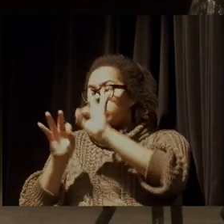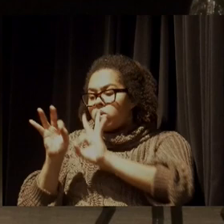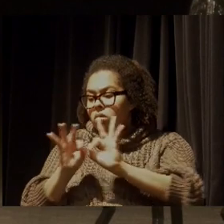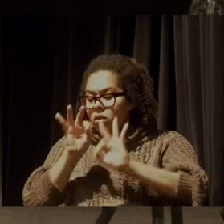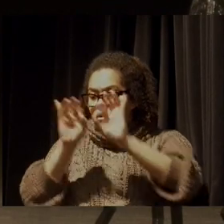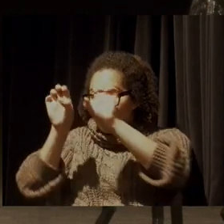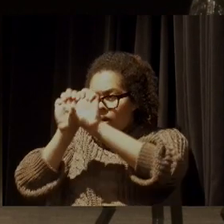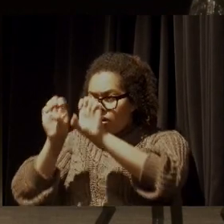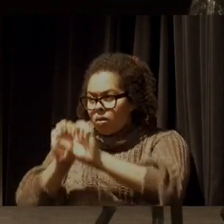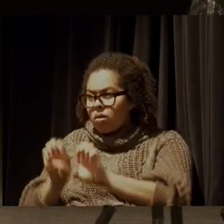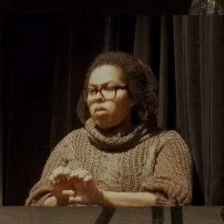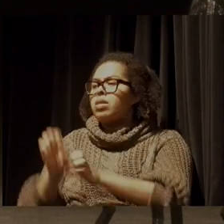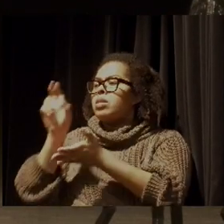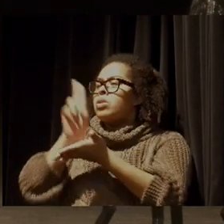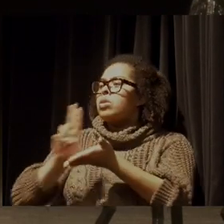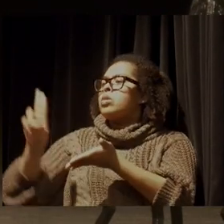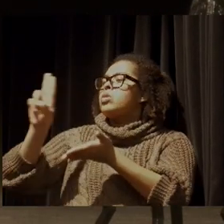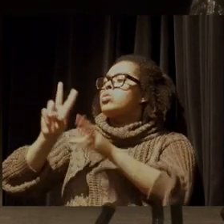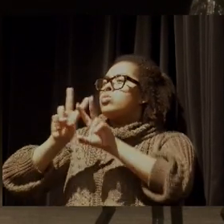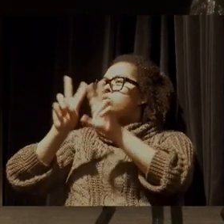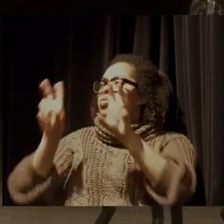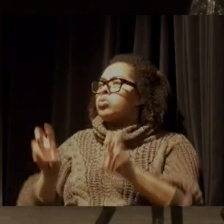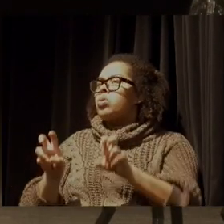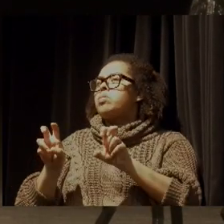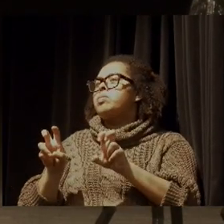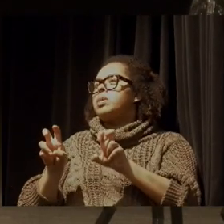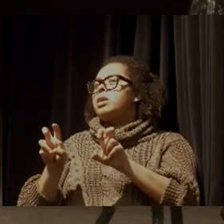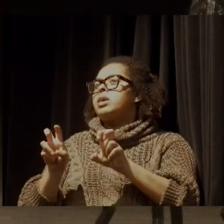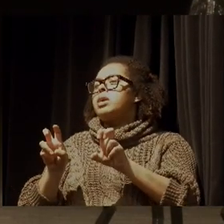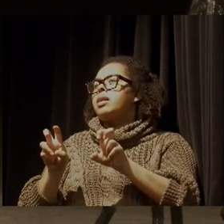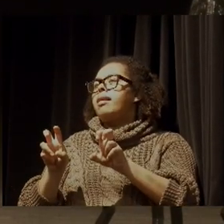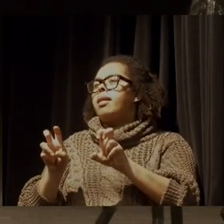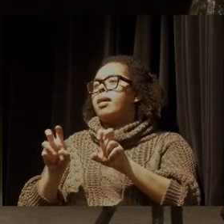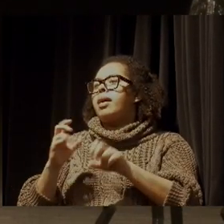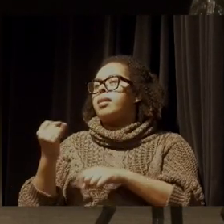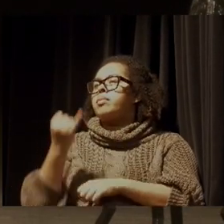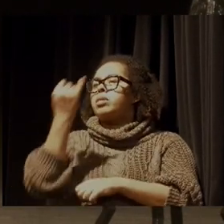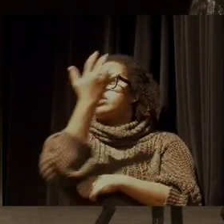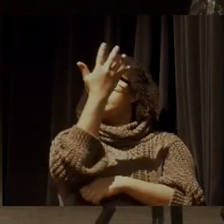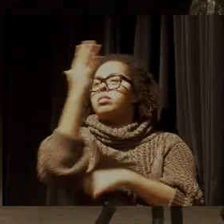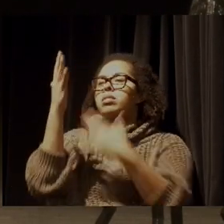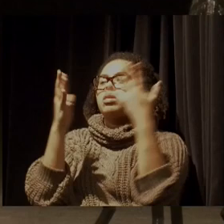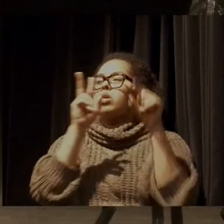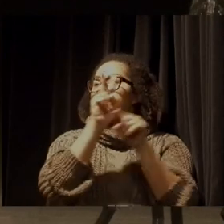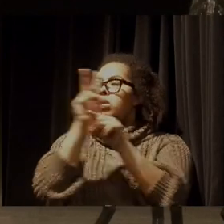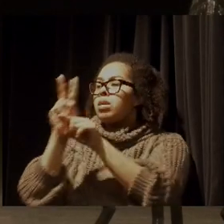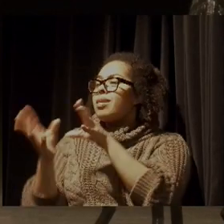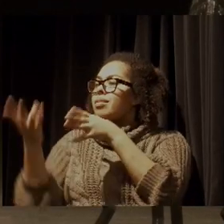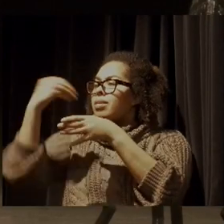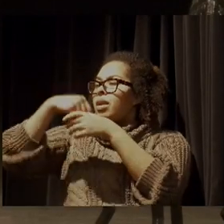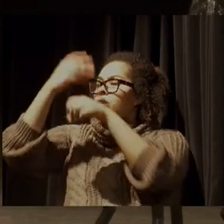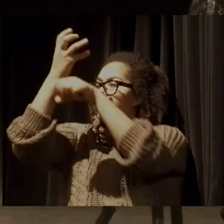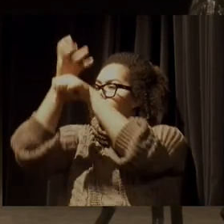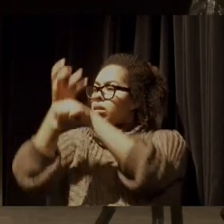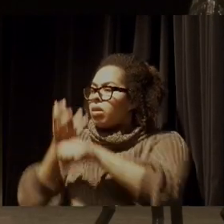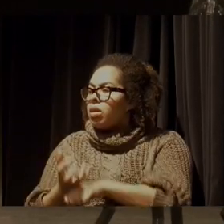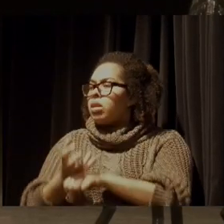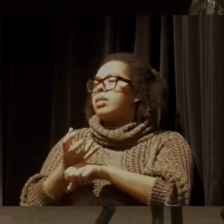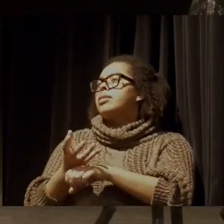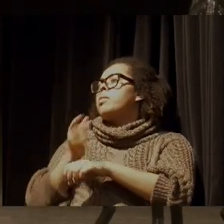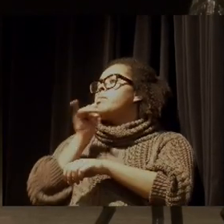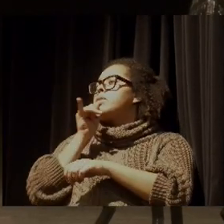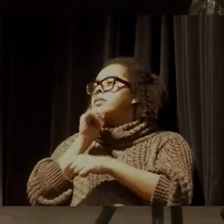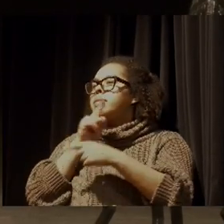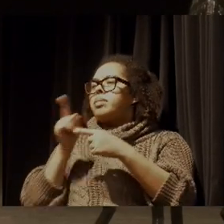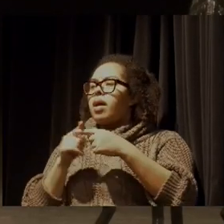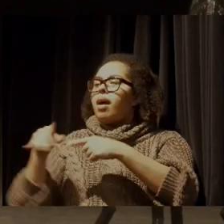na universidade a dimensão ambiental nas disciplinas, por exemplo, questão de arquitetura, de engenharia,